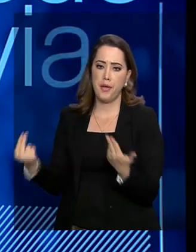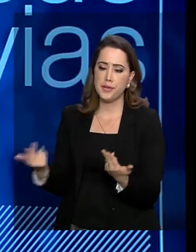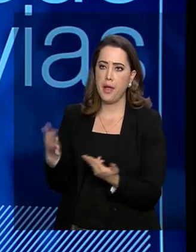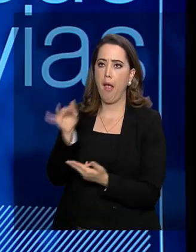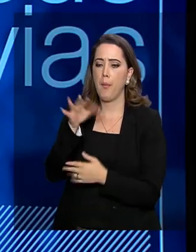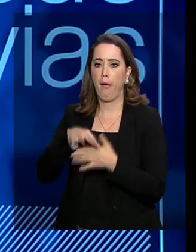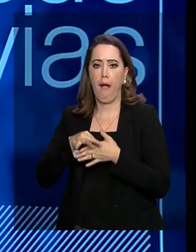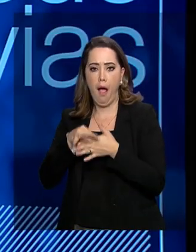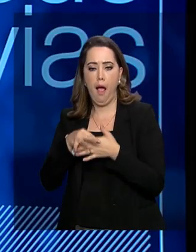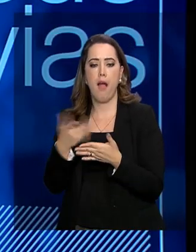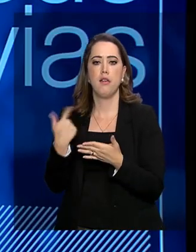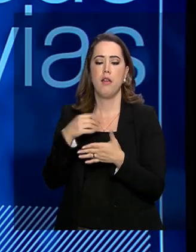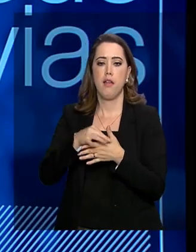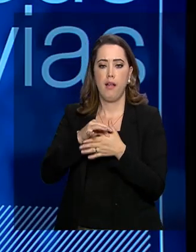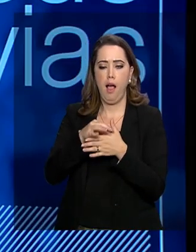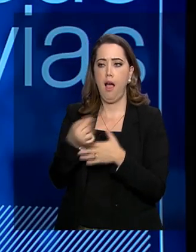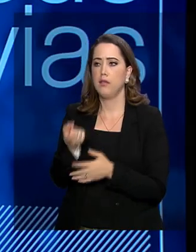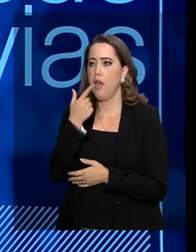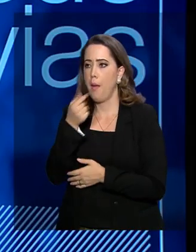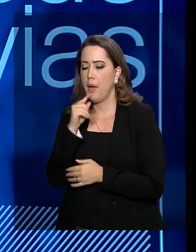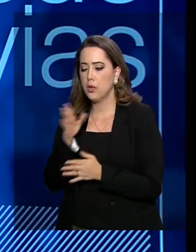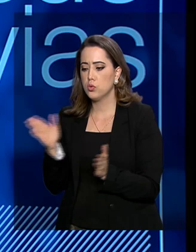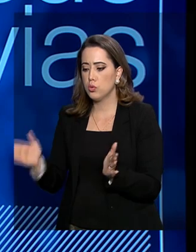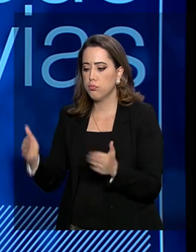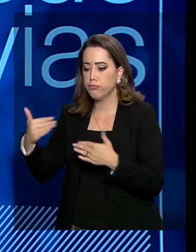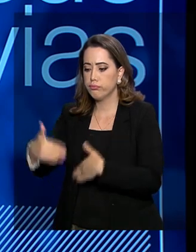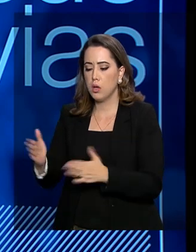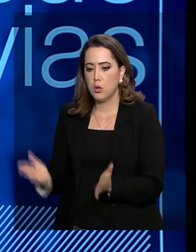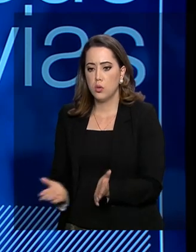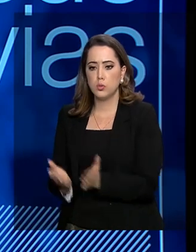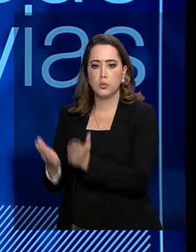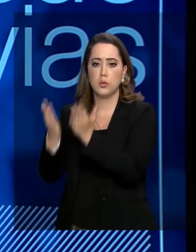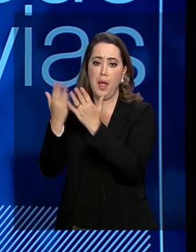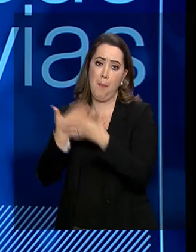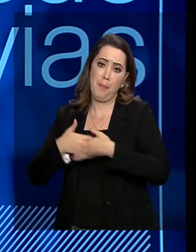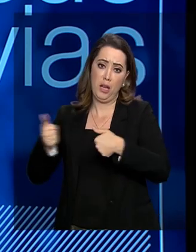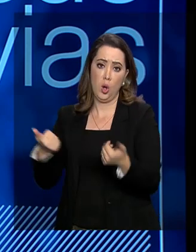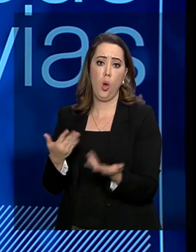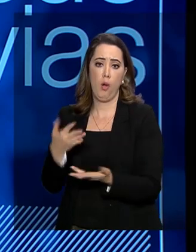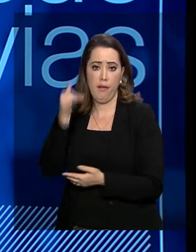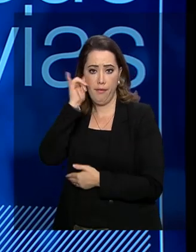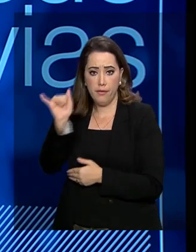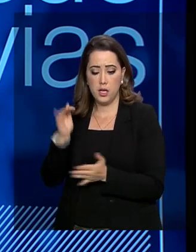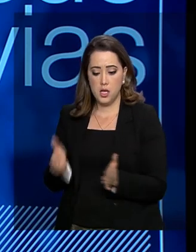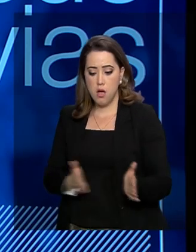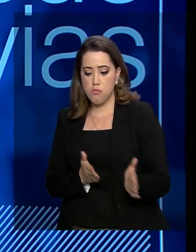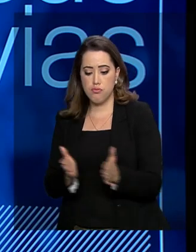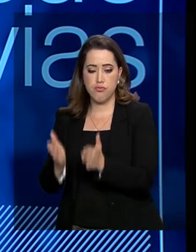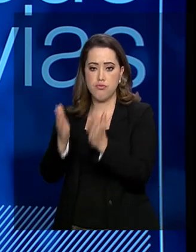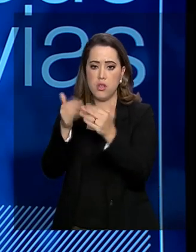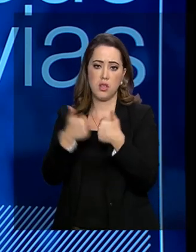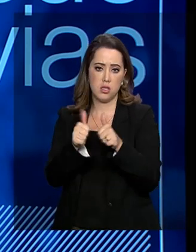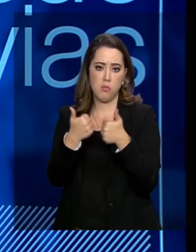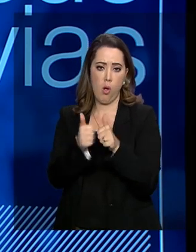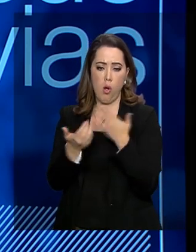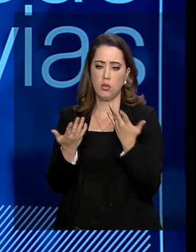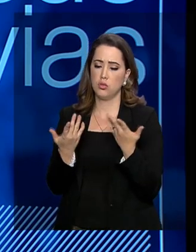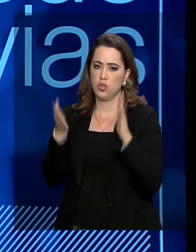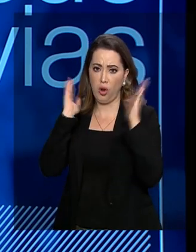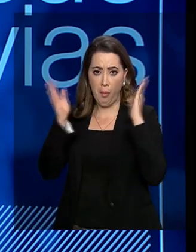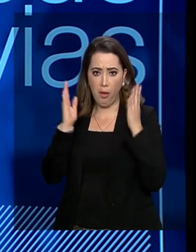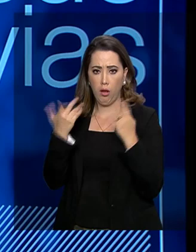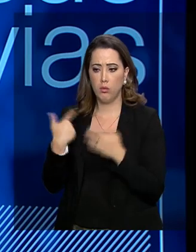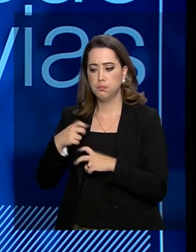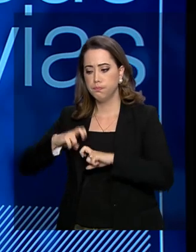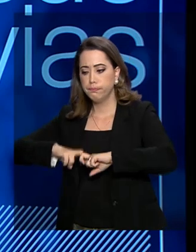medicamento, com outras cargas tirando esses containers das nossas rodovias. O transporte do ferroviário é extremamente importante, vai conectar nossos